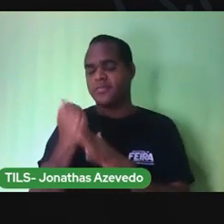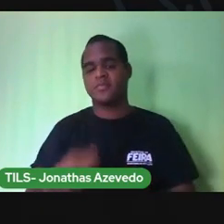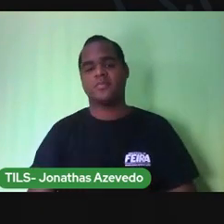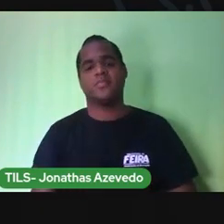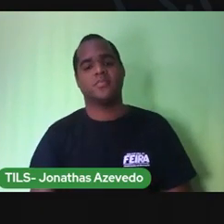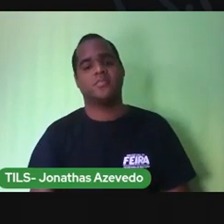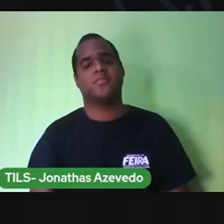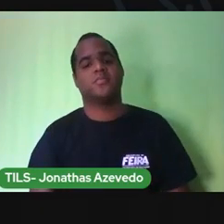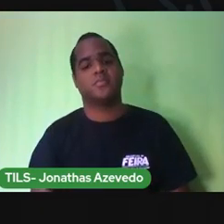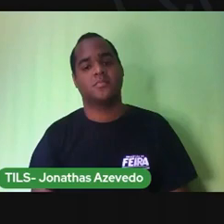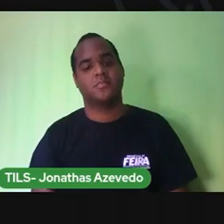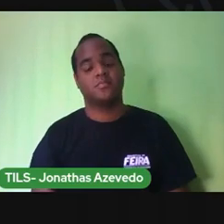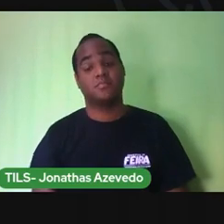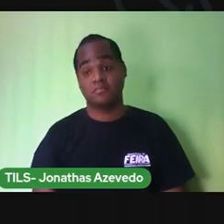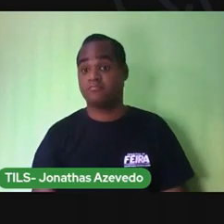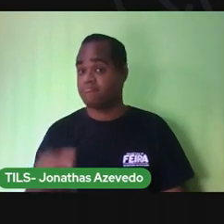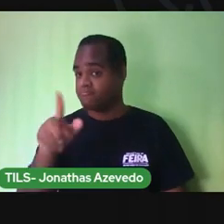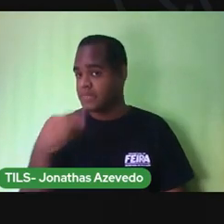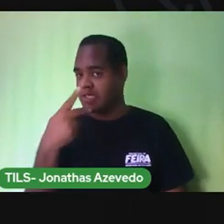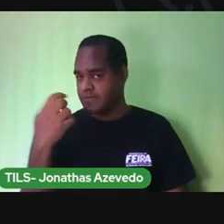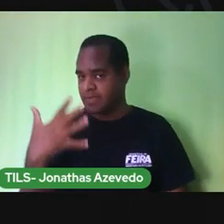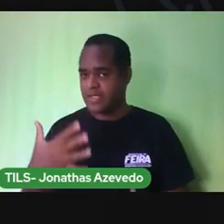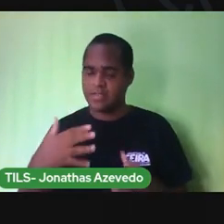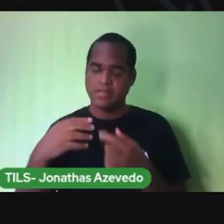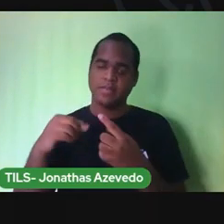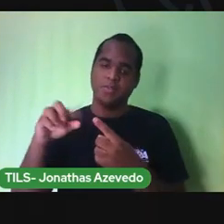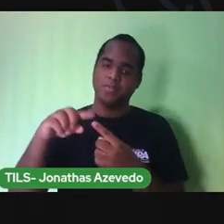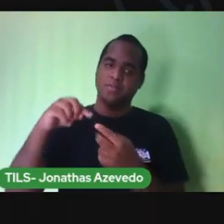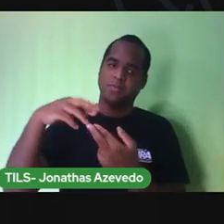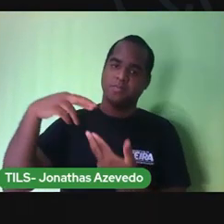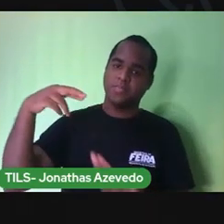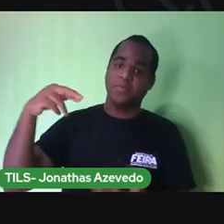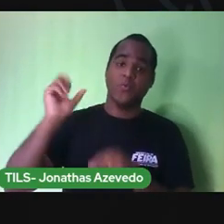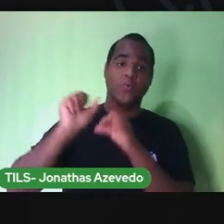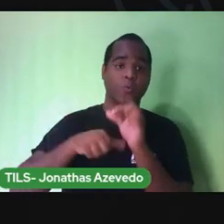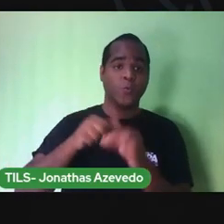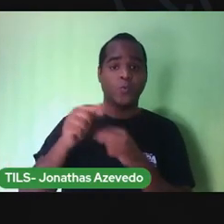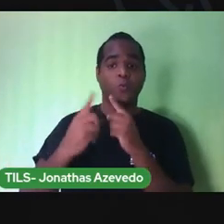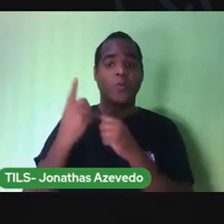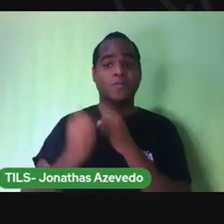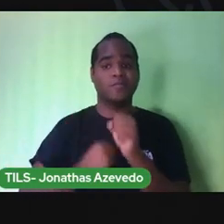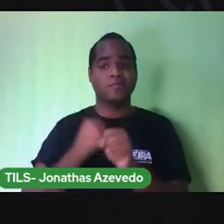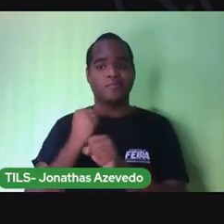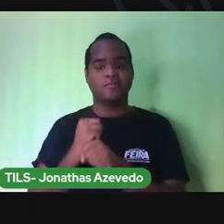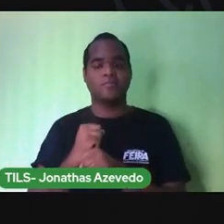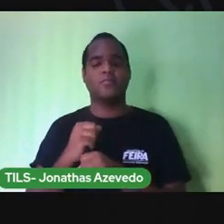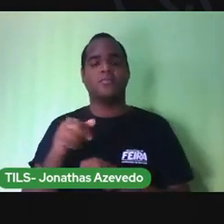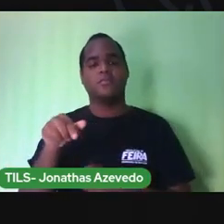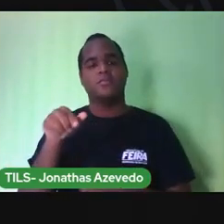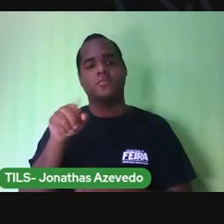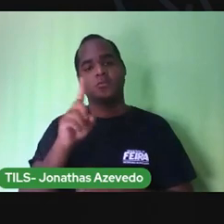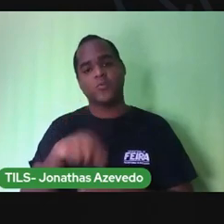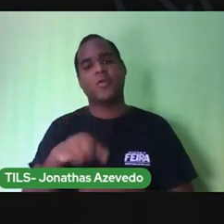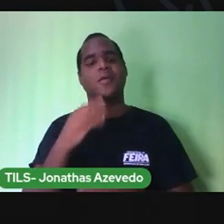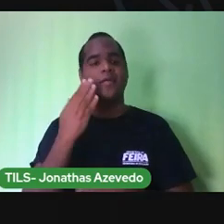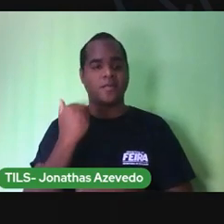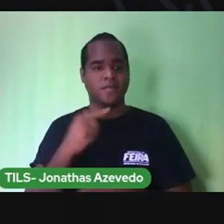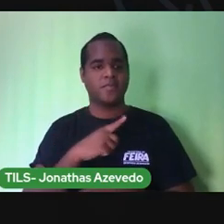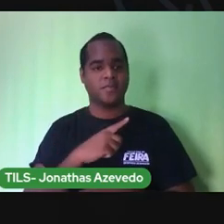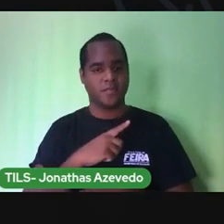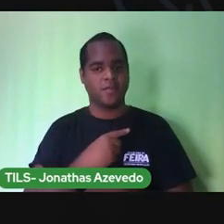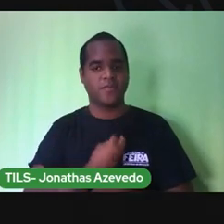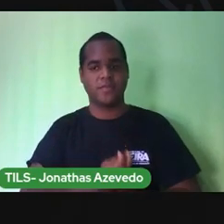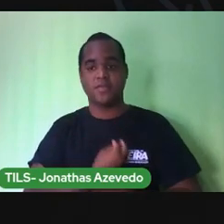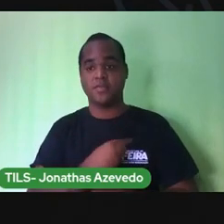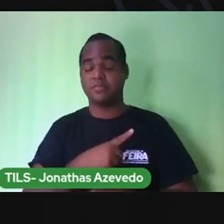E por causa desse movimento que dura um ano, nós temos as estações